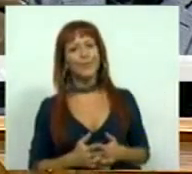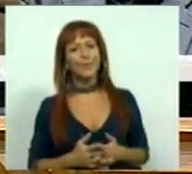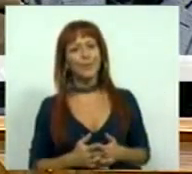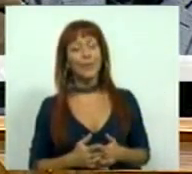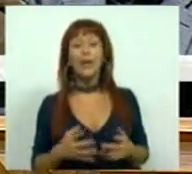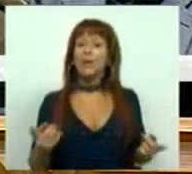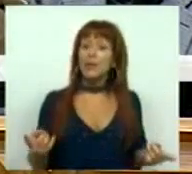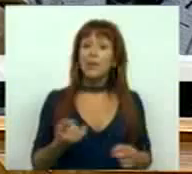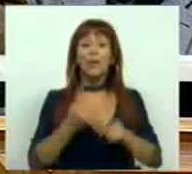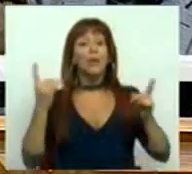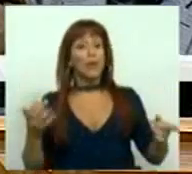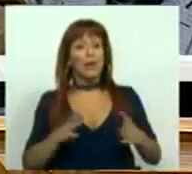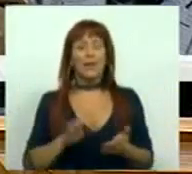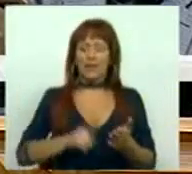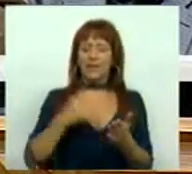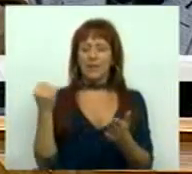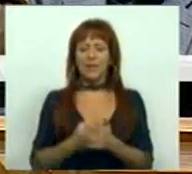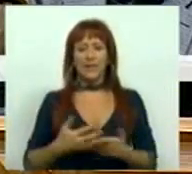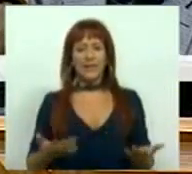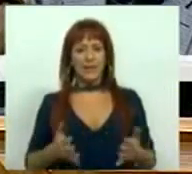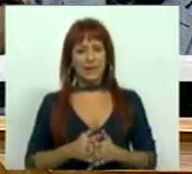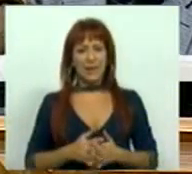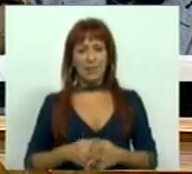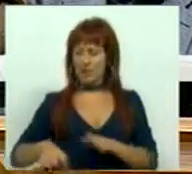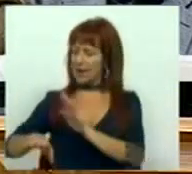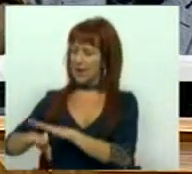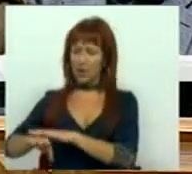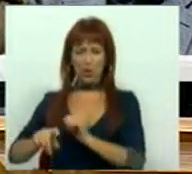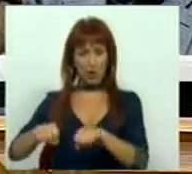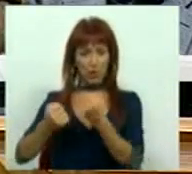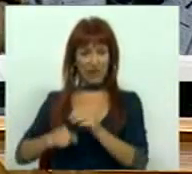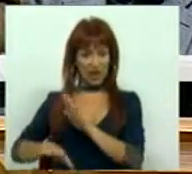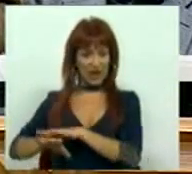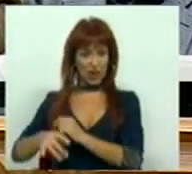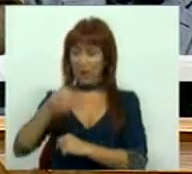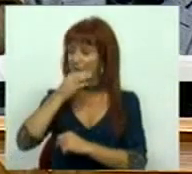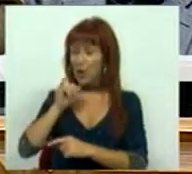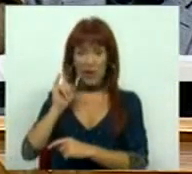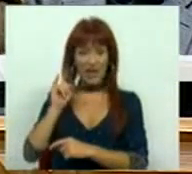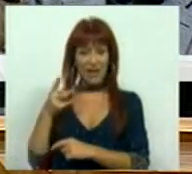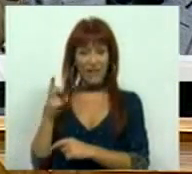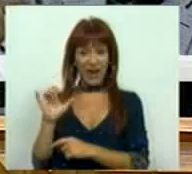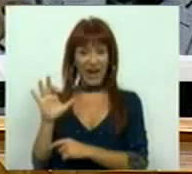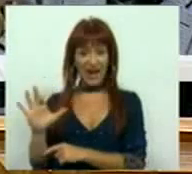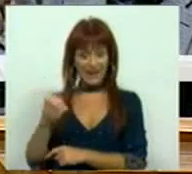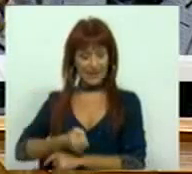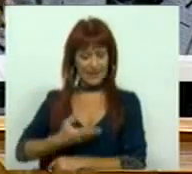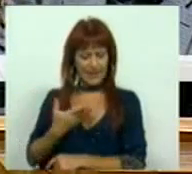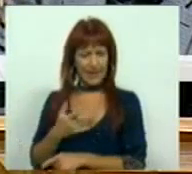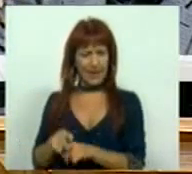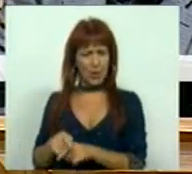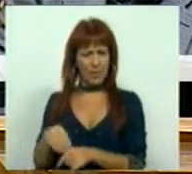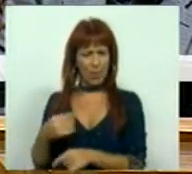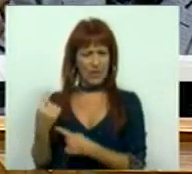Até porque sempre que a direita e os partidos de direita falam na infecção VIH-Sida têm